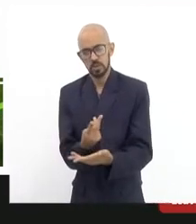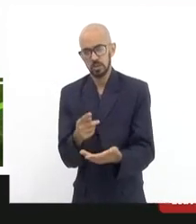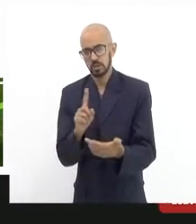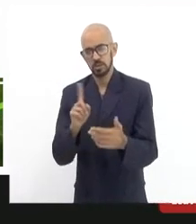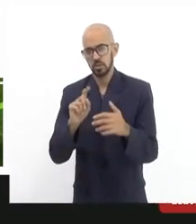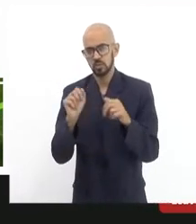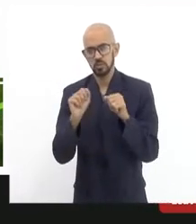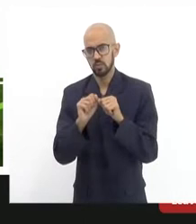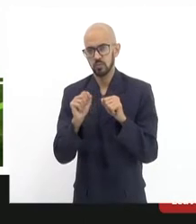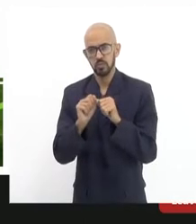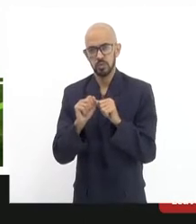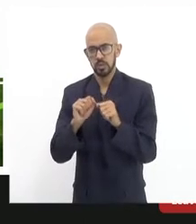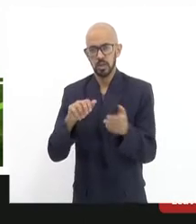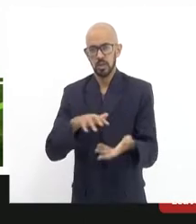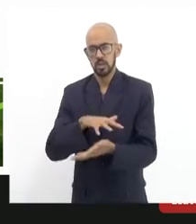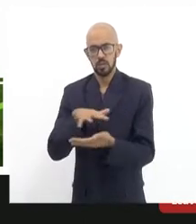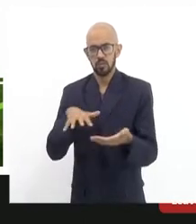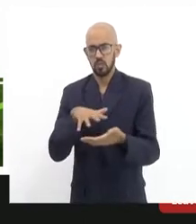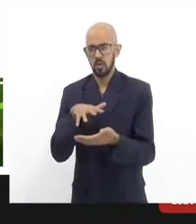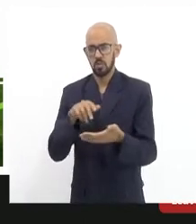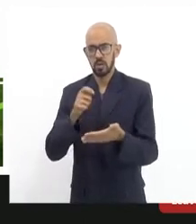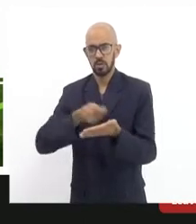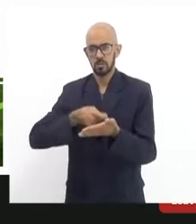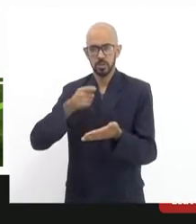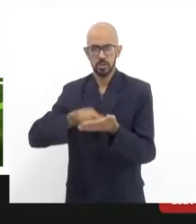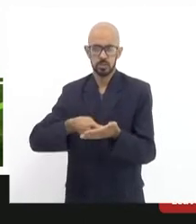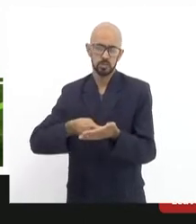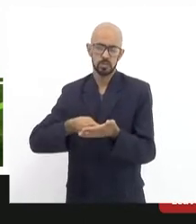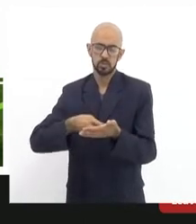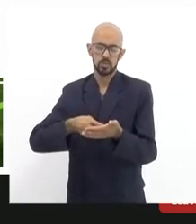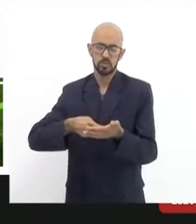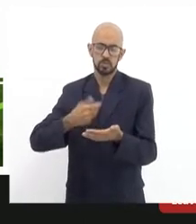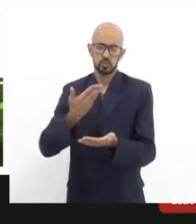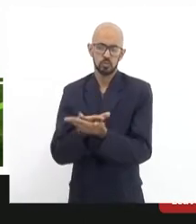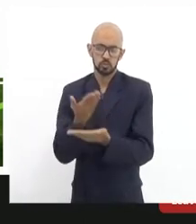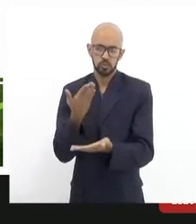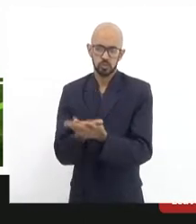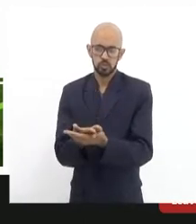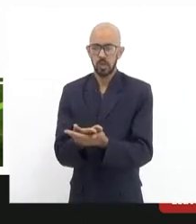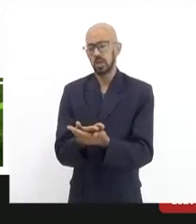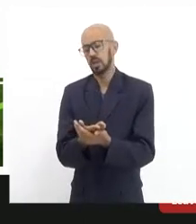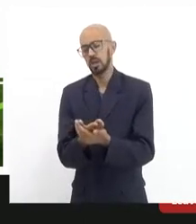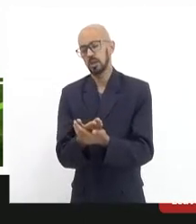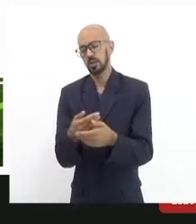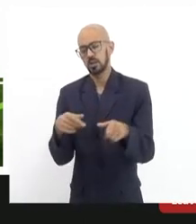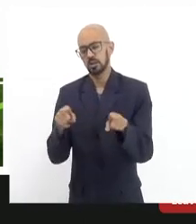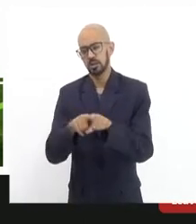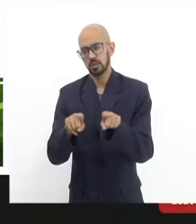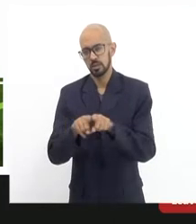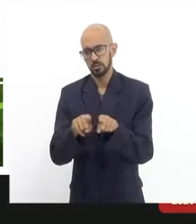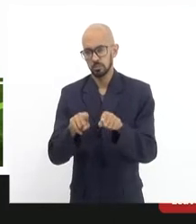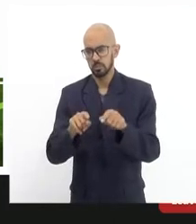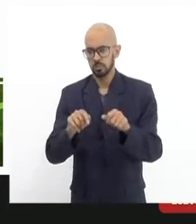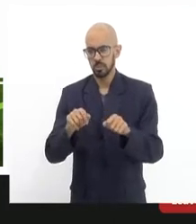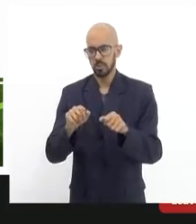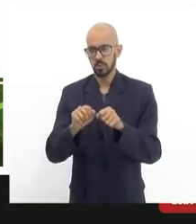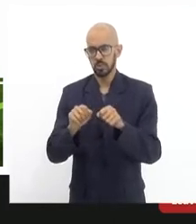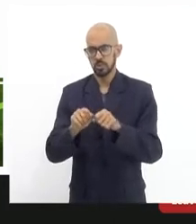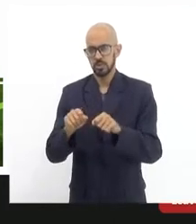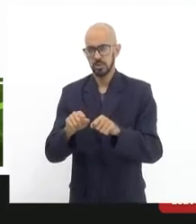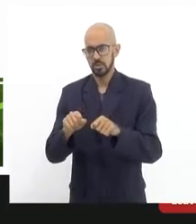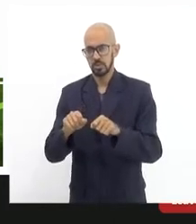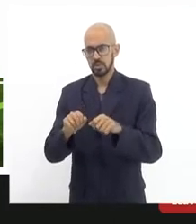feita a obrigação de fazer um estudo e uma produção de pavimentos